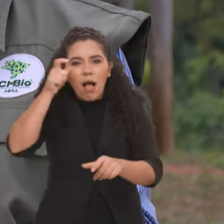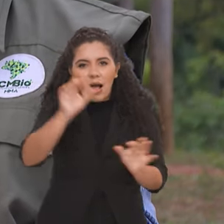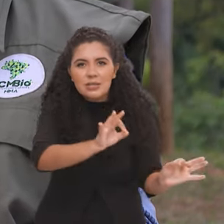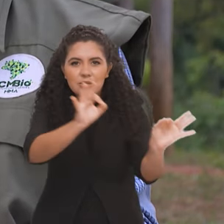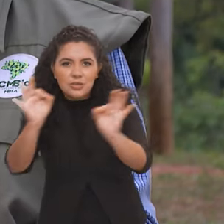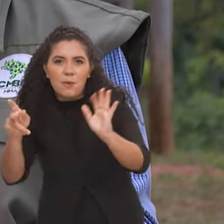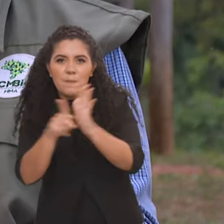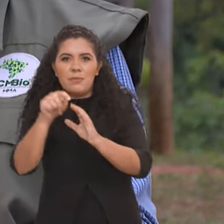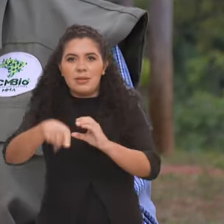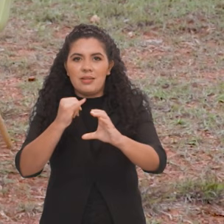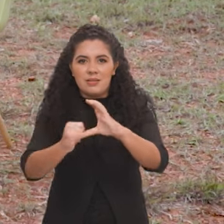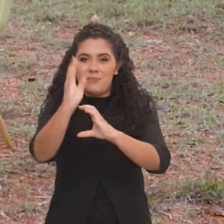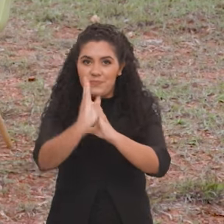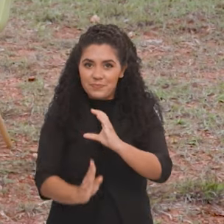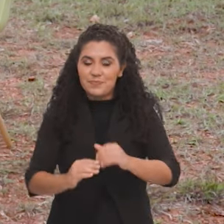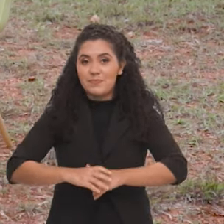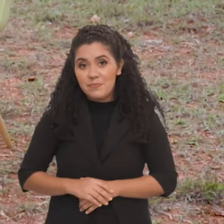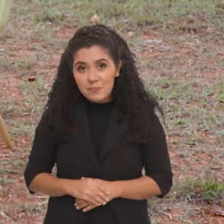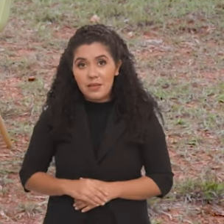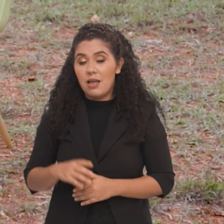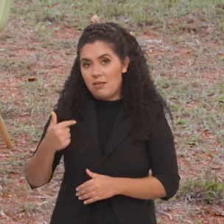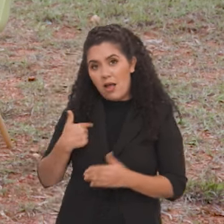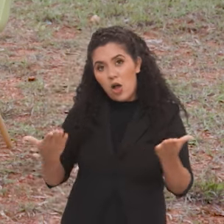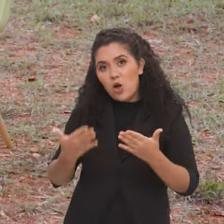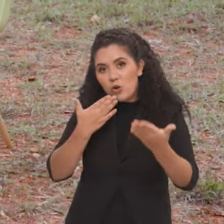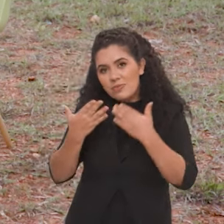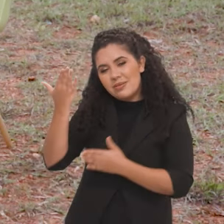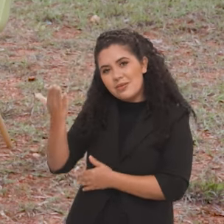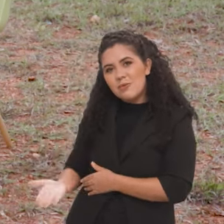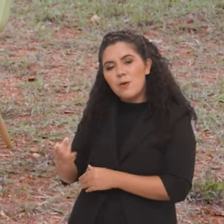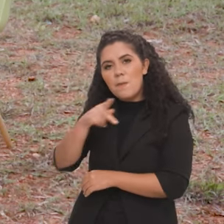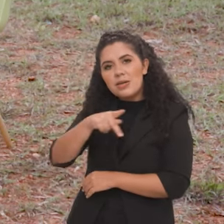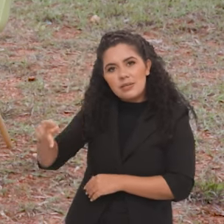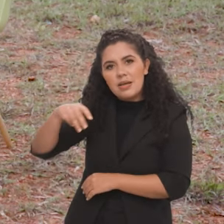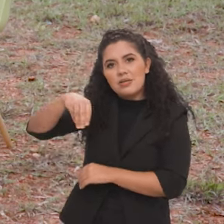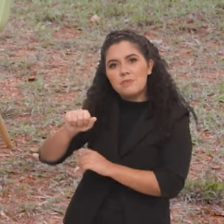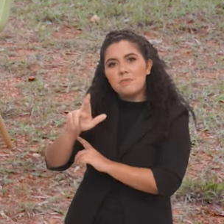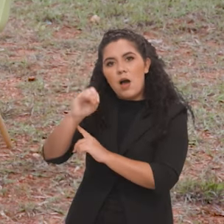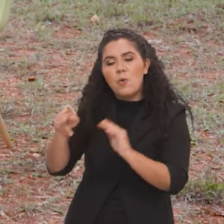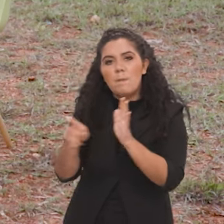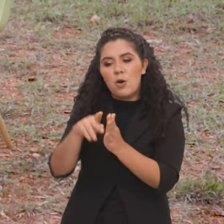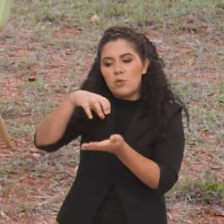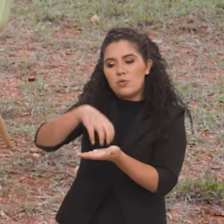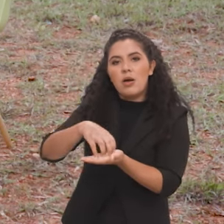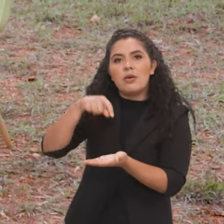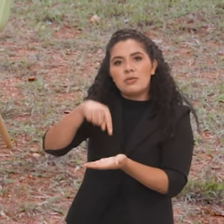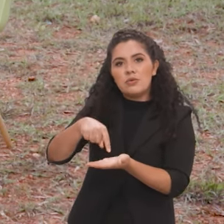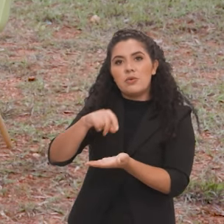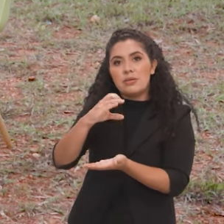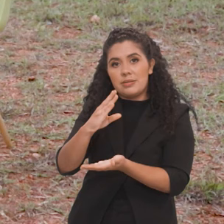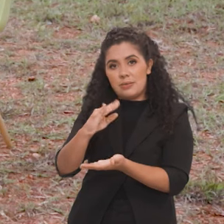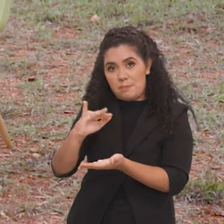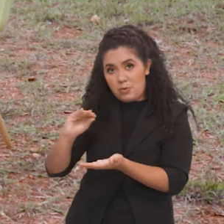aqui da IBC. Essa foi a minha conversa com Mauro Pires, que é presidente do Instituto Chico Mendes de Conservação da